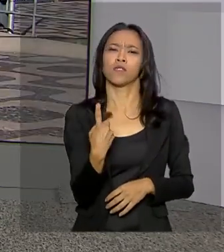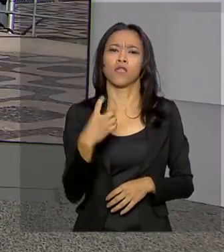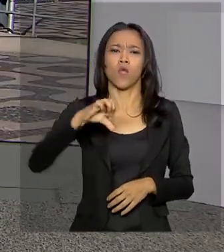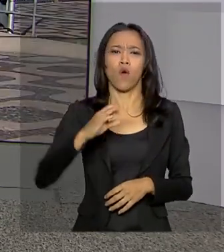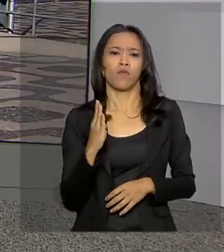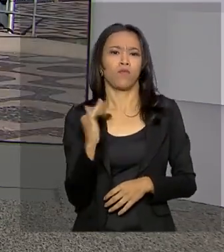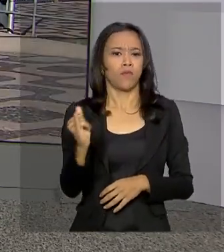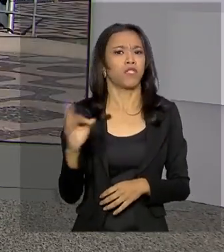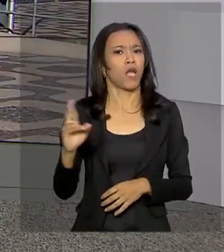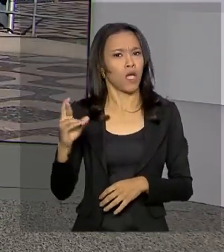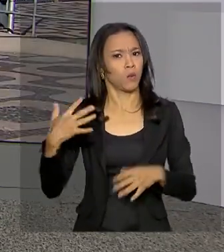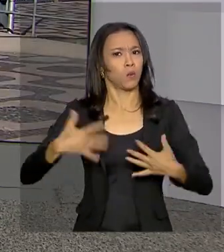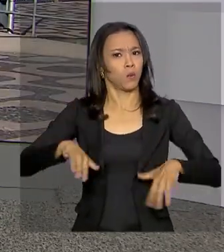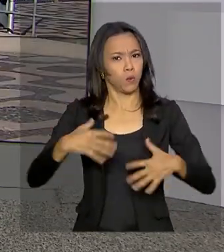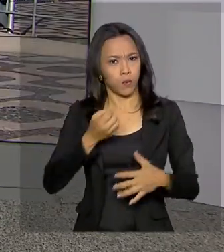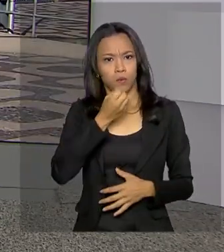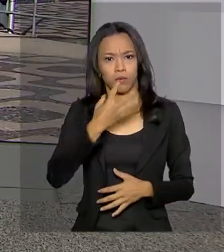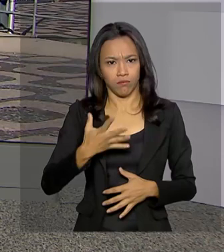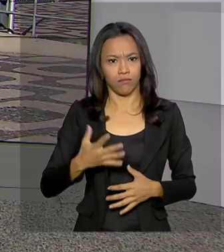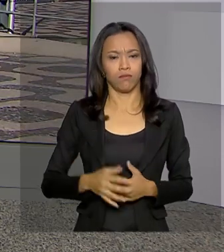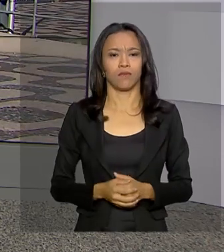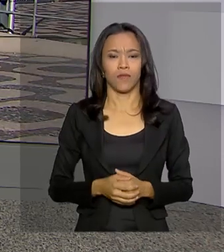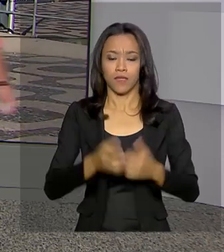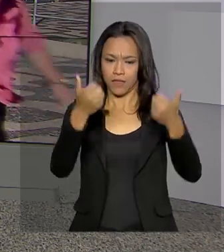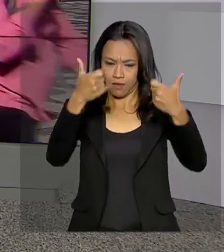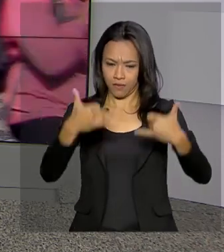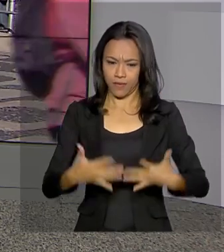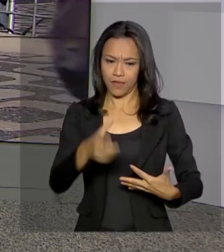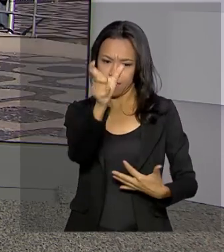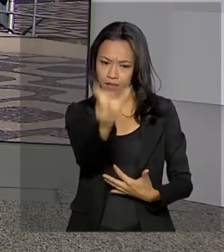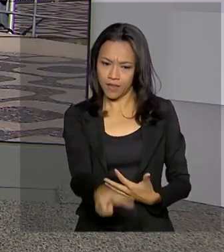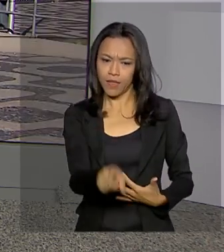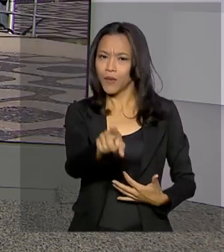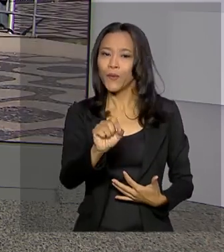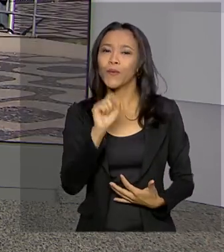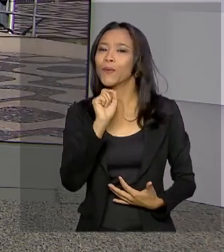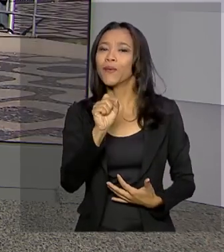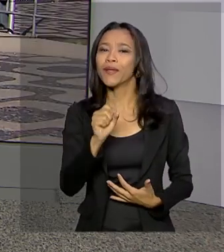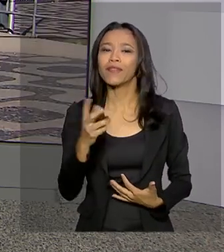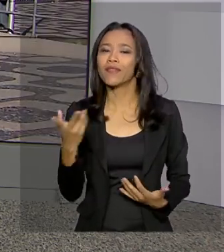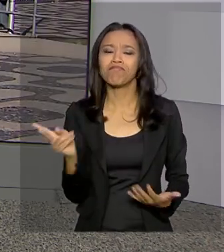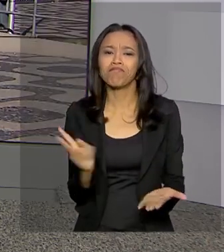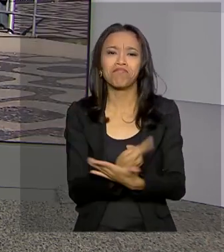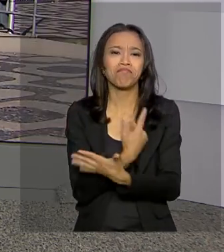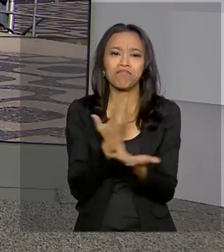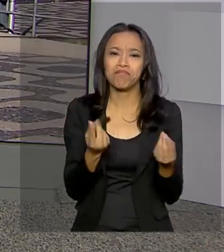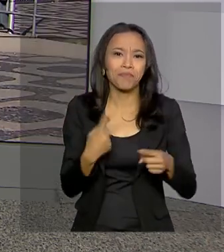Janeiro, o Marcelo Castilho traz os detalhes pra gente. Bom dia Marcelo, o que tem contribuído pra isso?